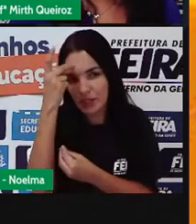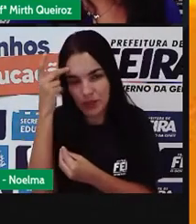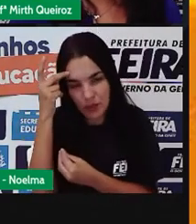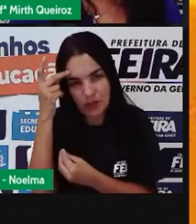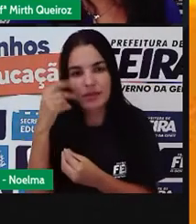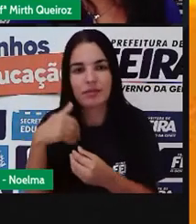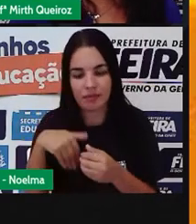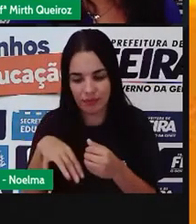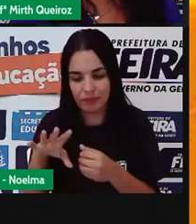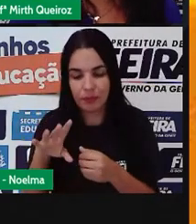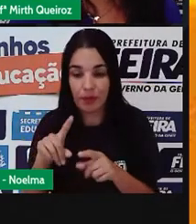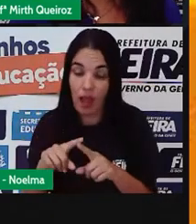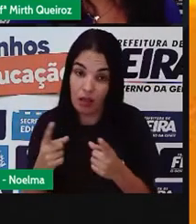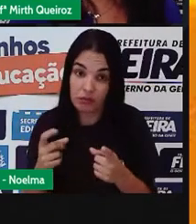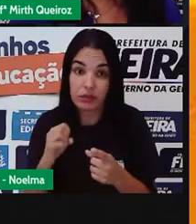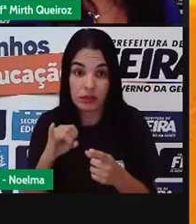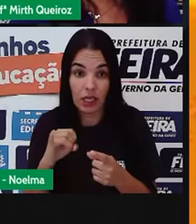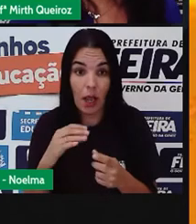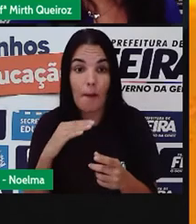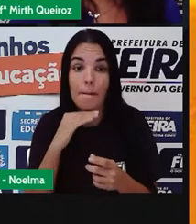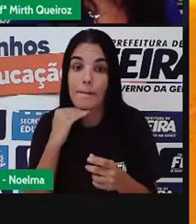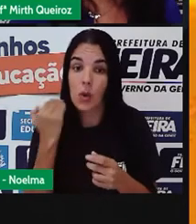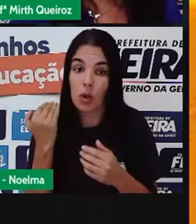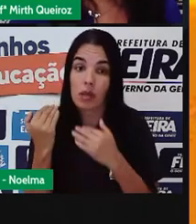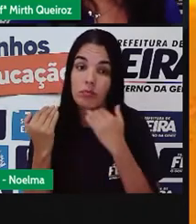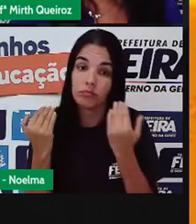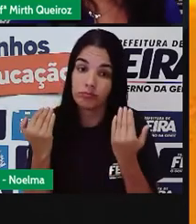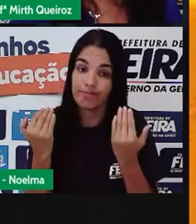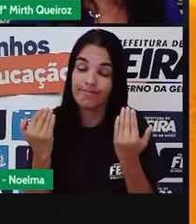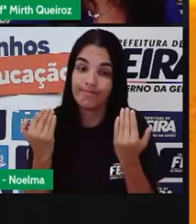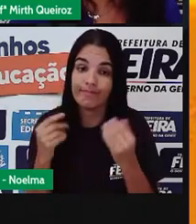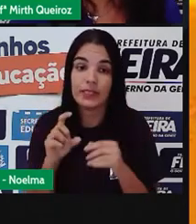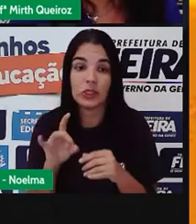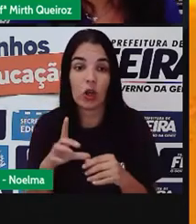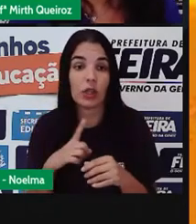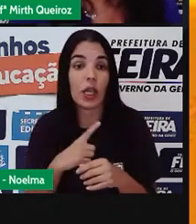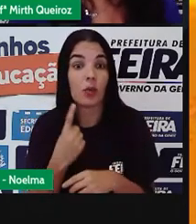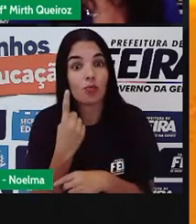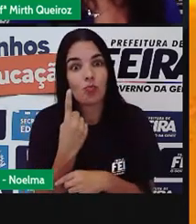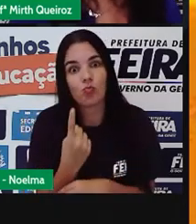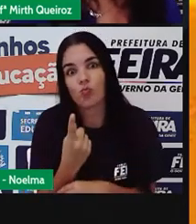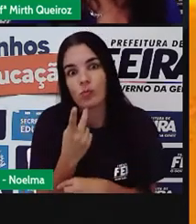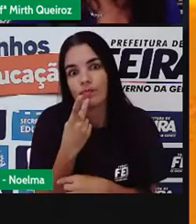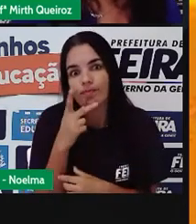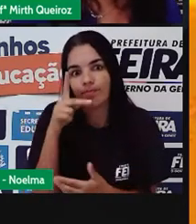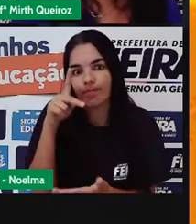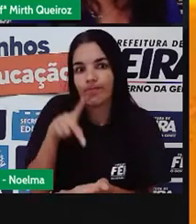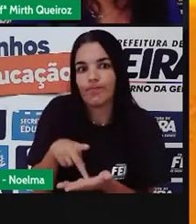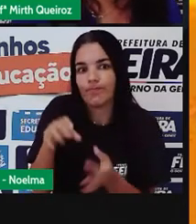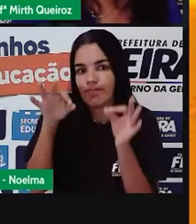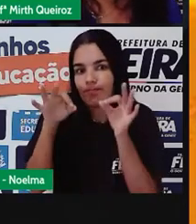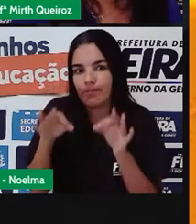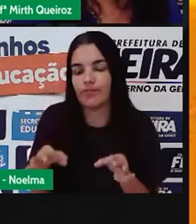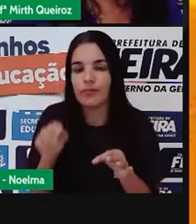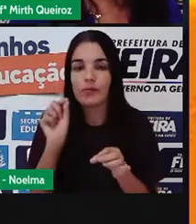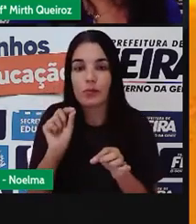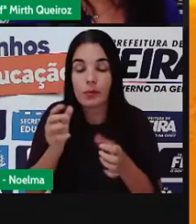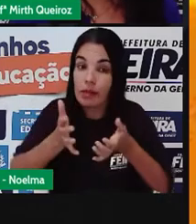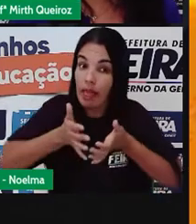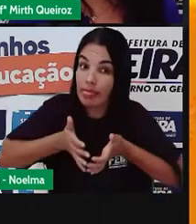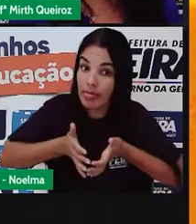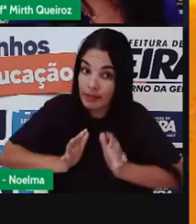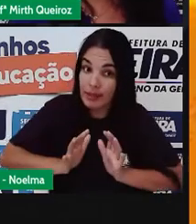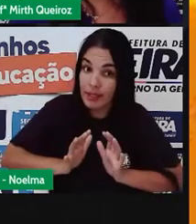tem a sua vida interrompida. A gente só tem uma certeza, né? Tem o nosso período de nascimento